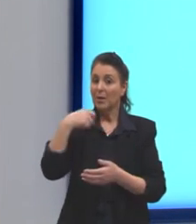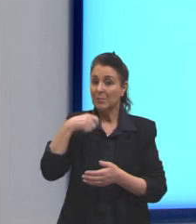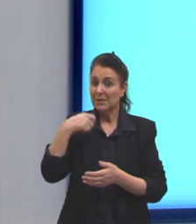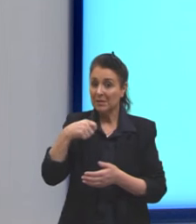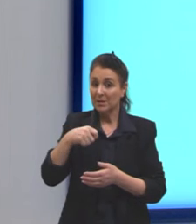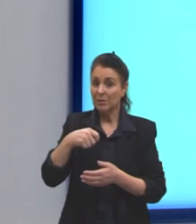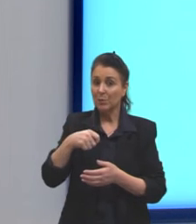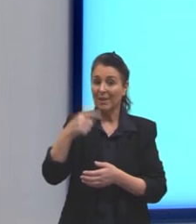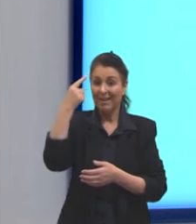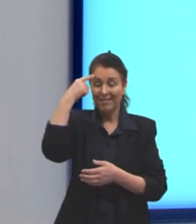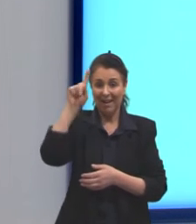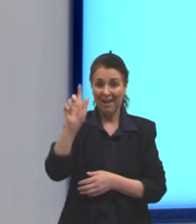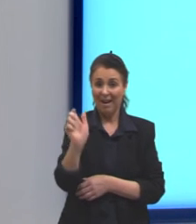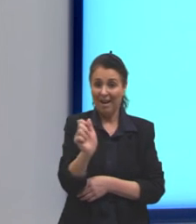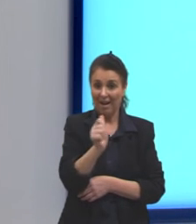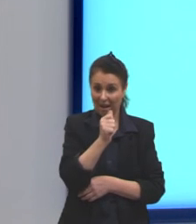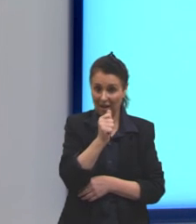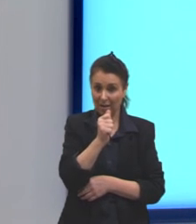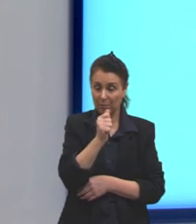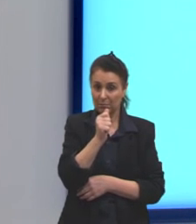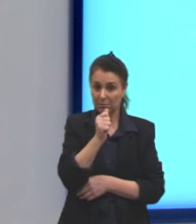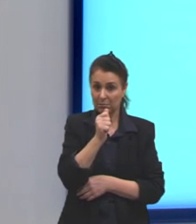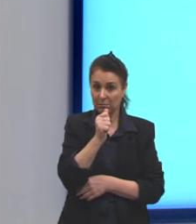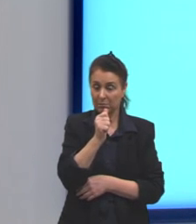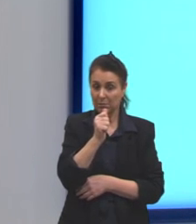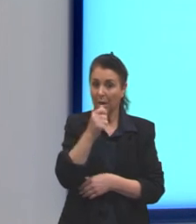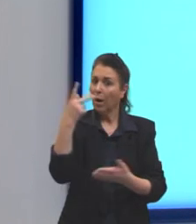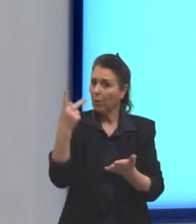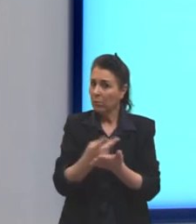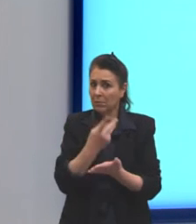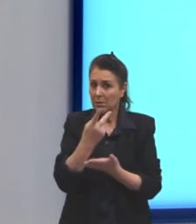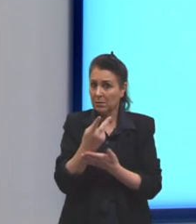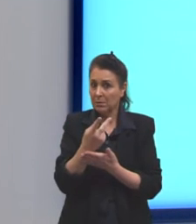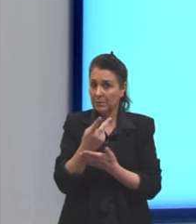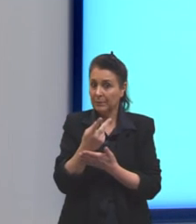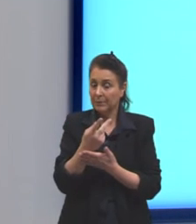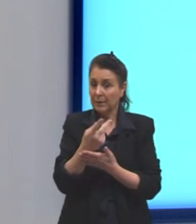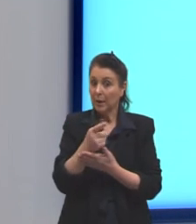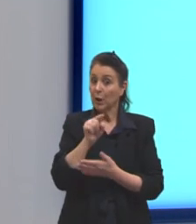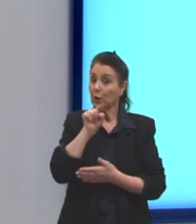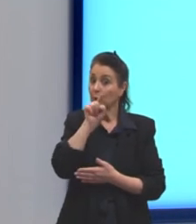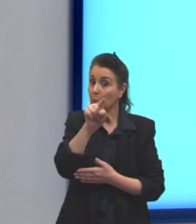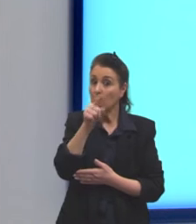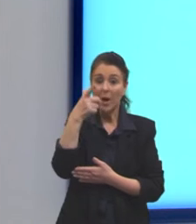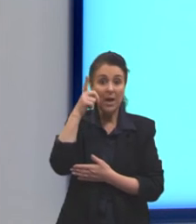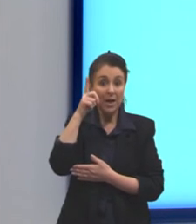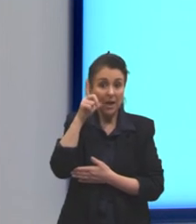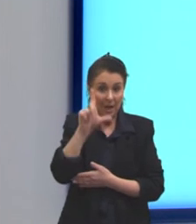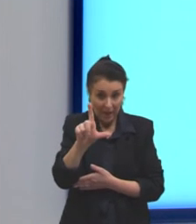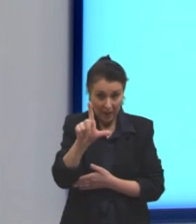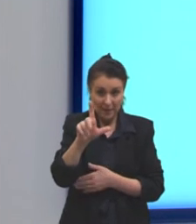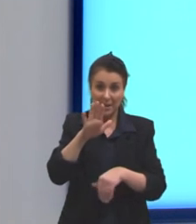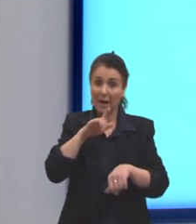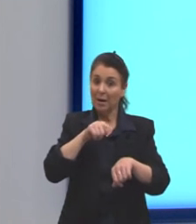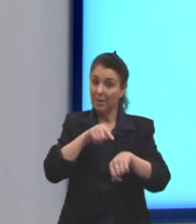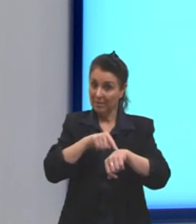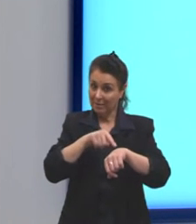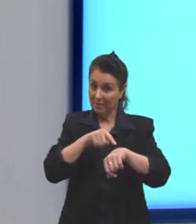aconteça. Então, você só ganha créditos se